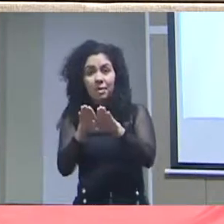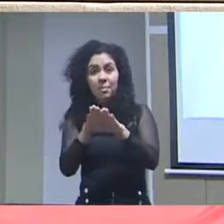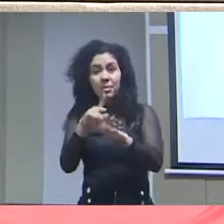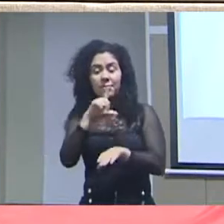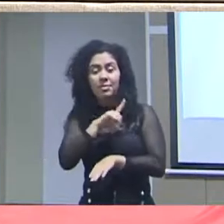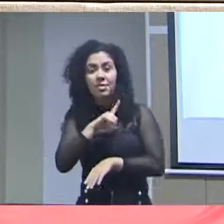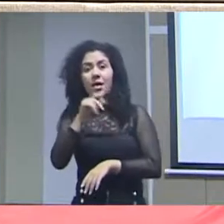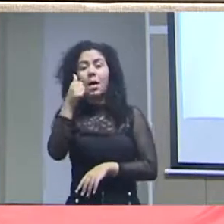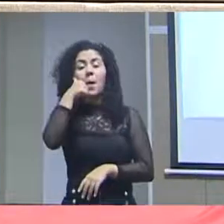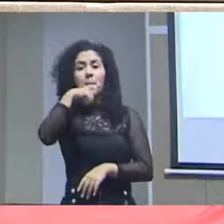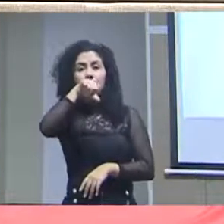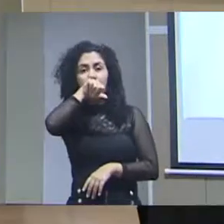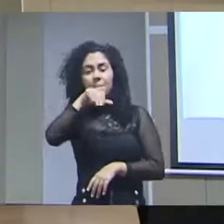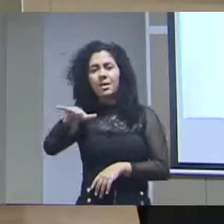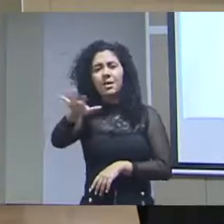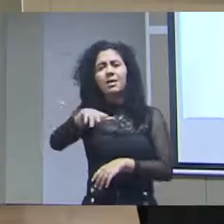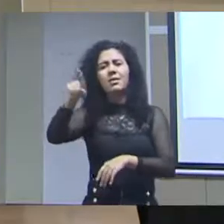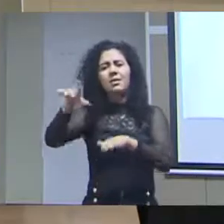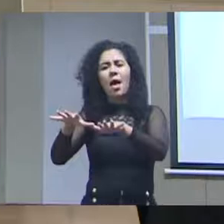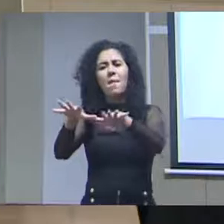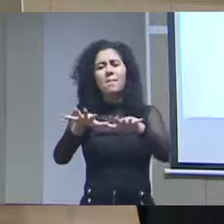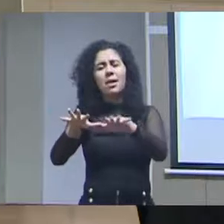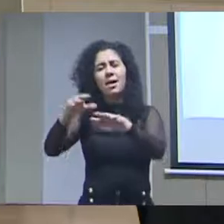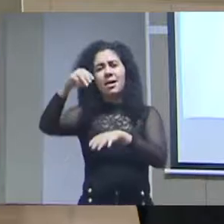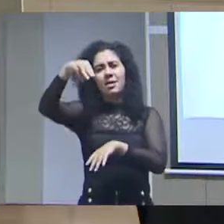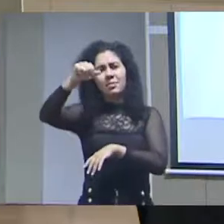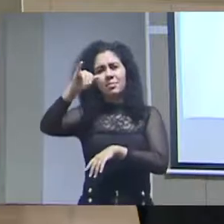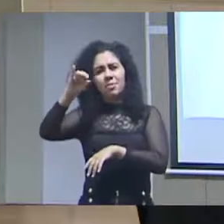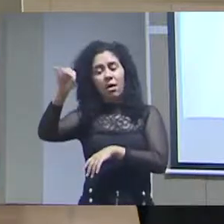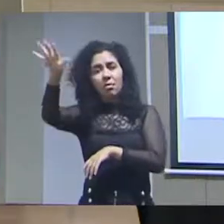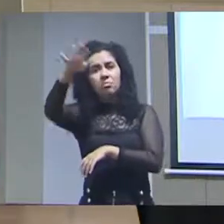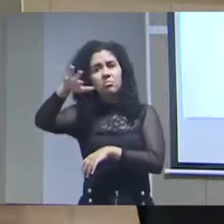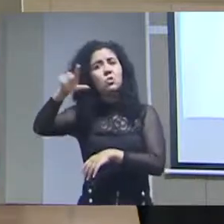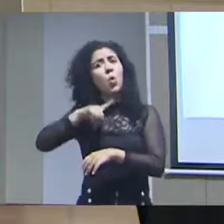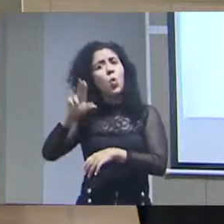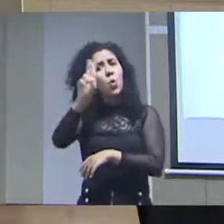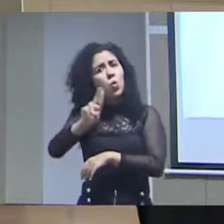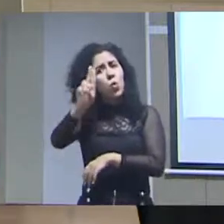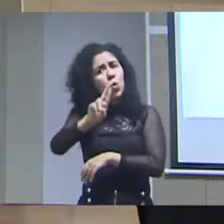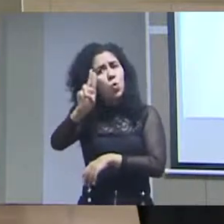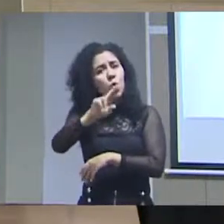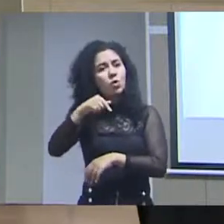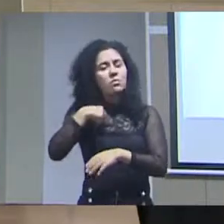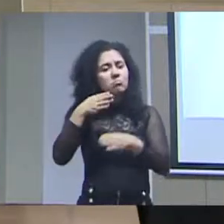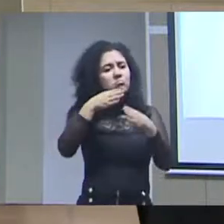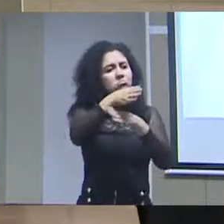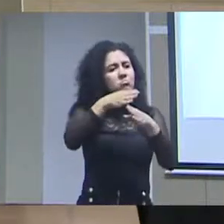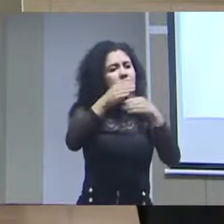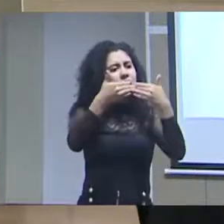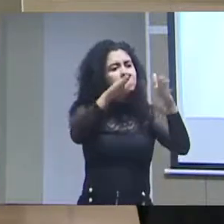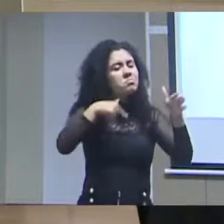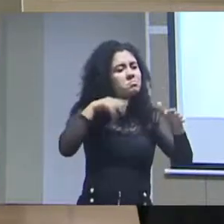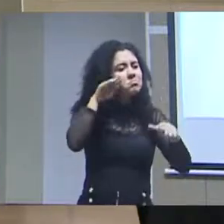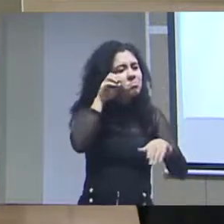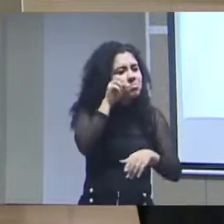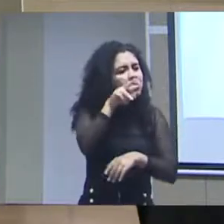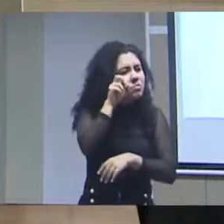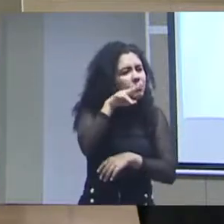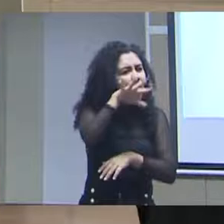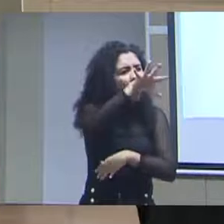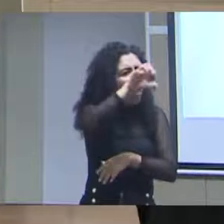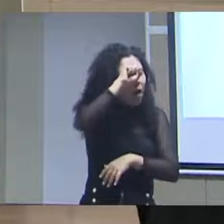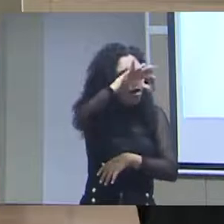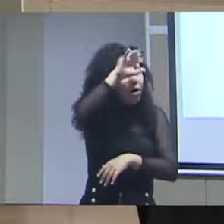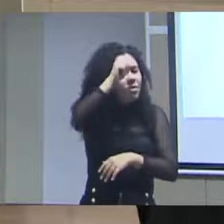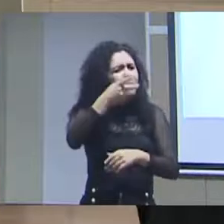mães da Praça de Maio são grandes usuárias de conjuntos de dados abertos, porque elas tentam descobrir, naquela